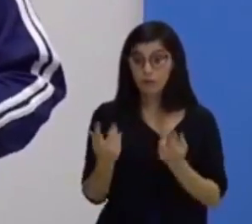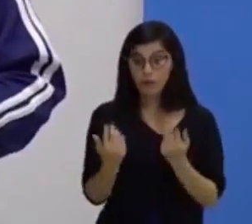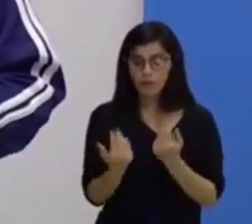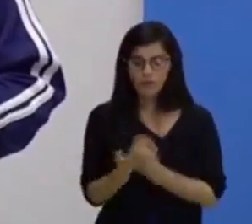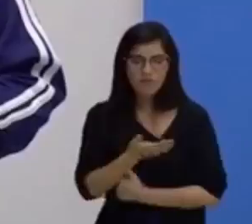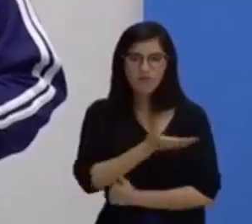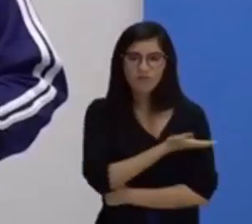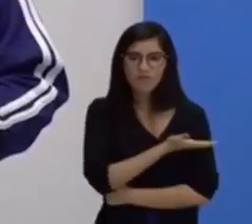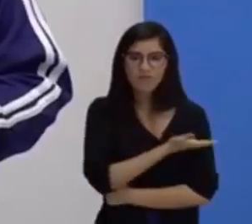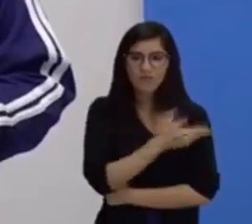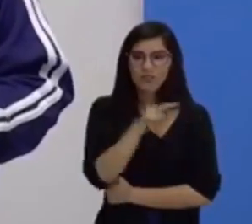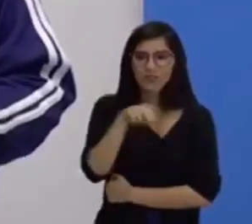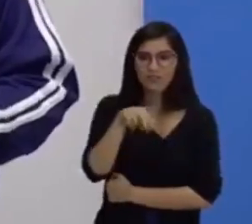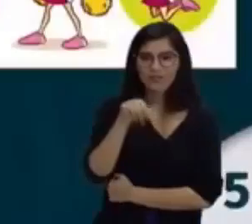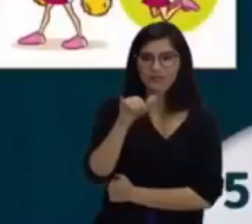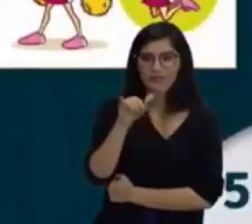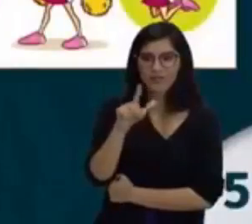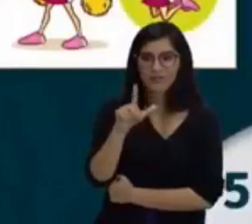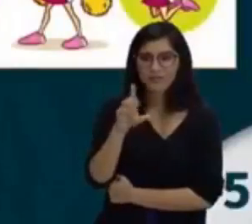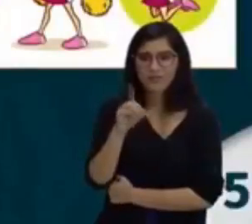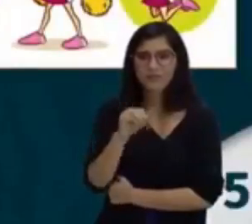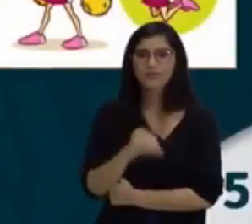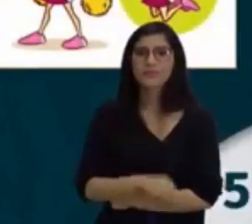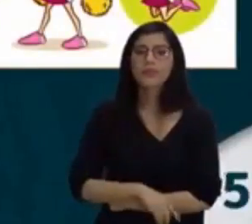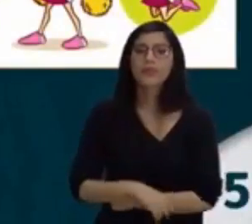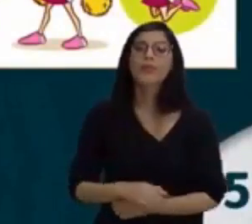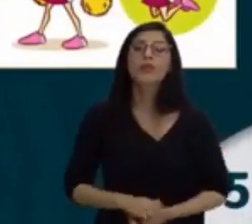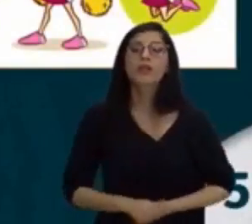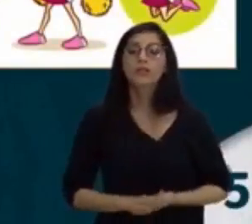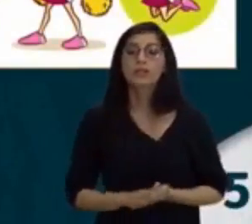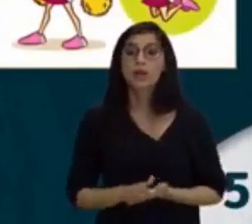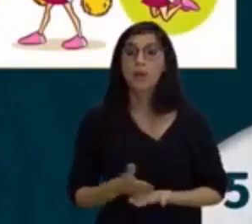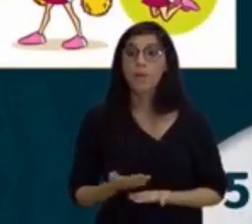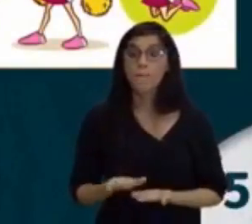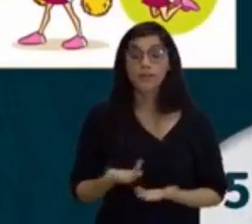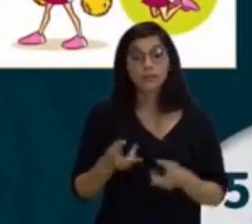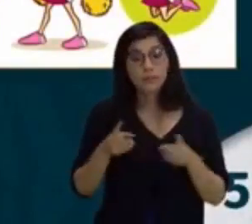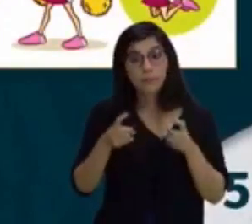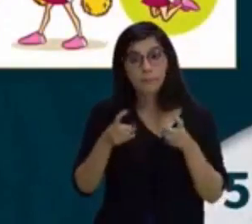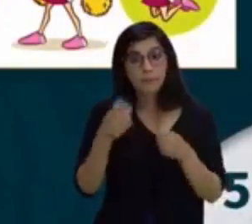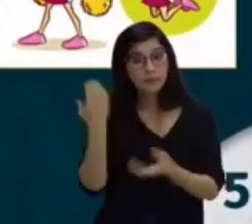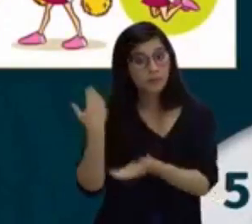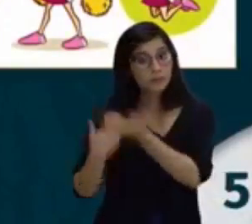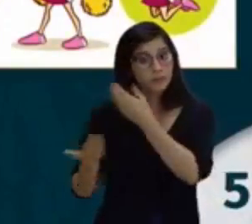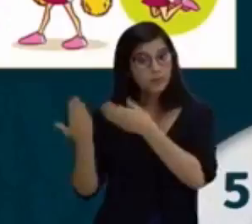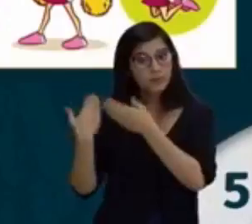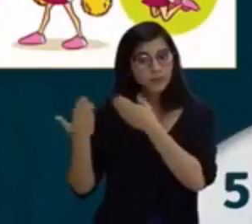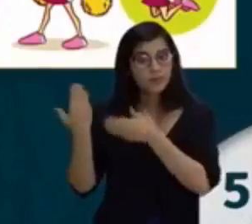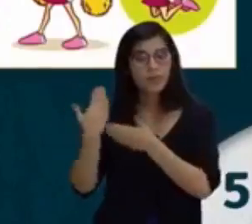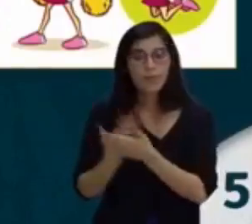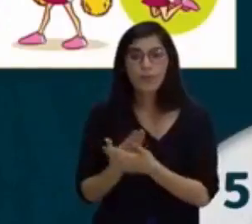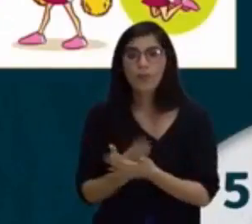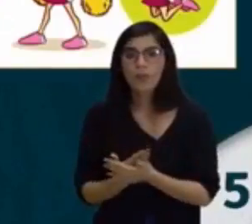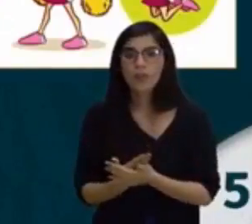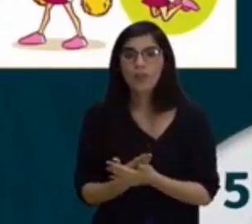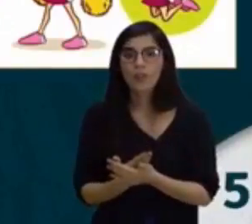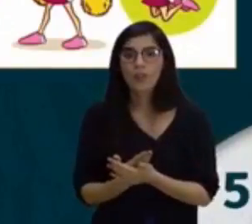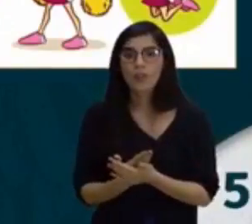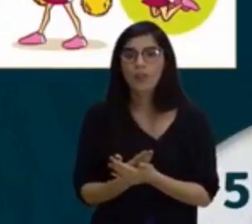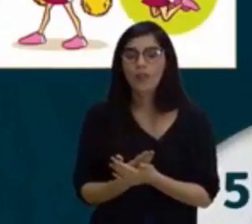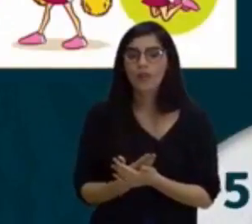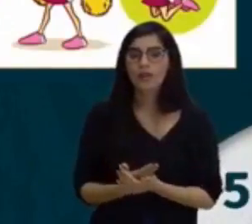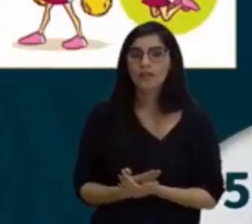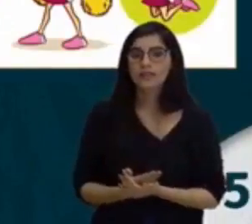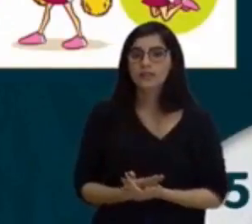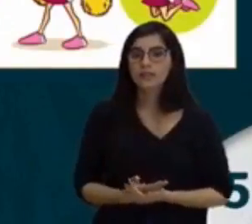Vamos tentar descobrir o que é isso? Vamos lá. Olha só, como nós vimos na aula anterior, as capacidades físicas, ou as